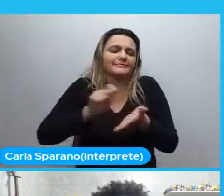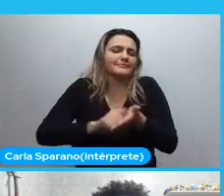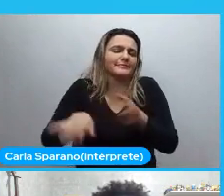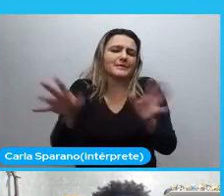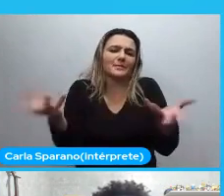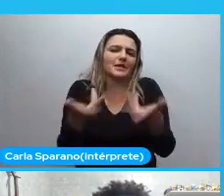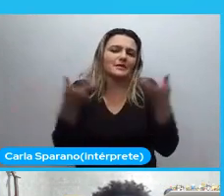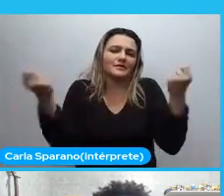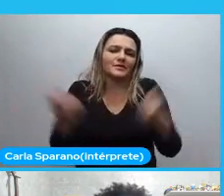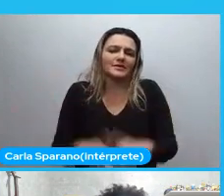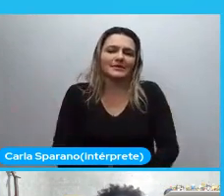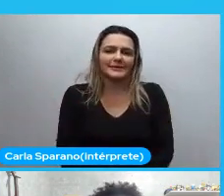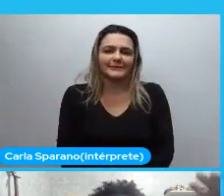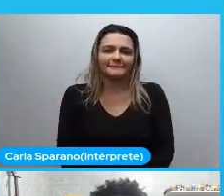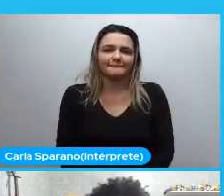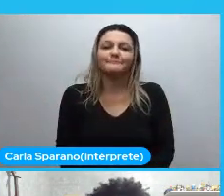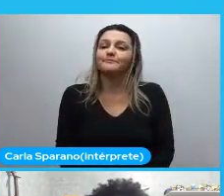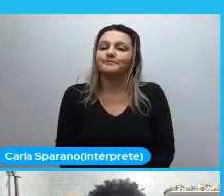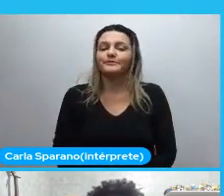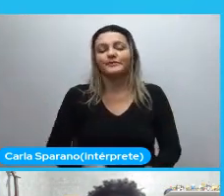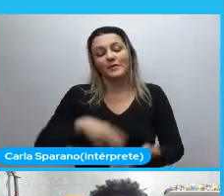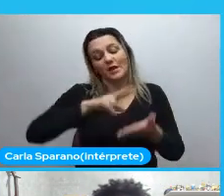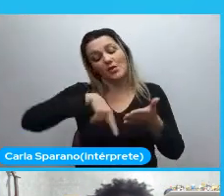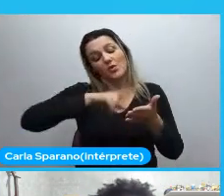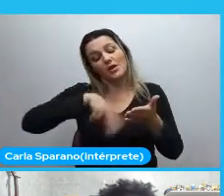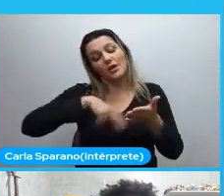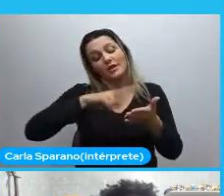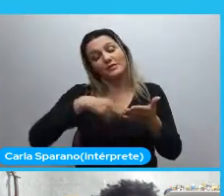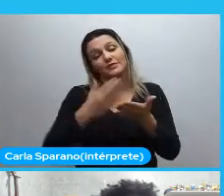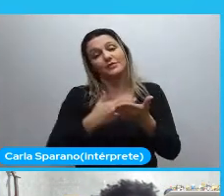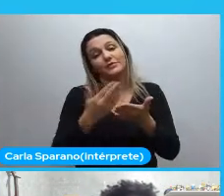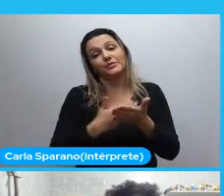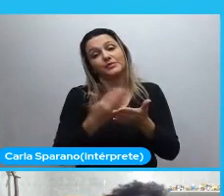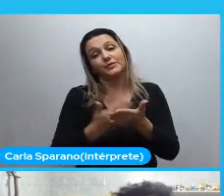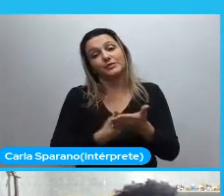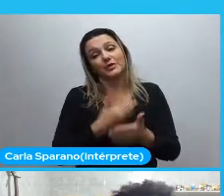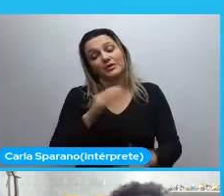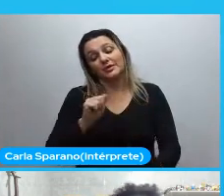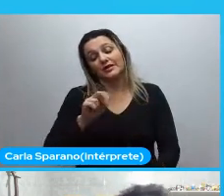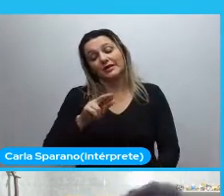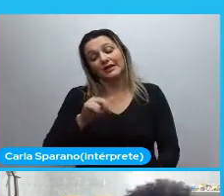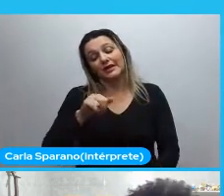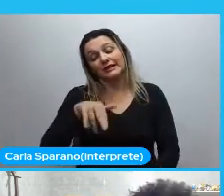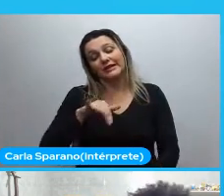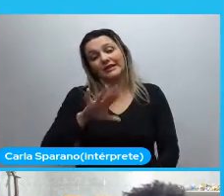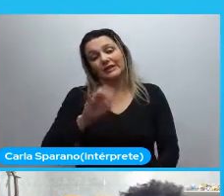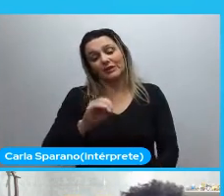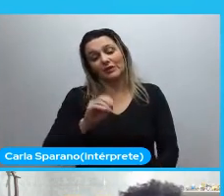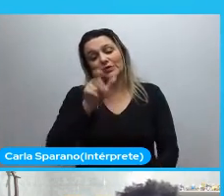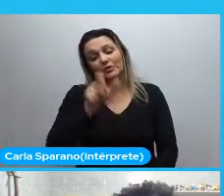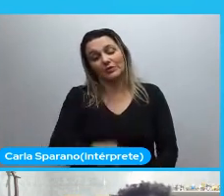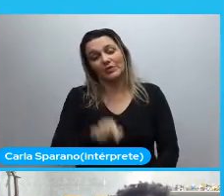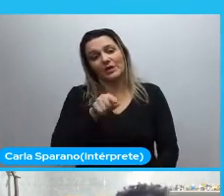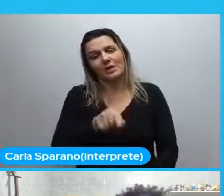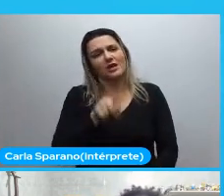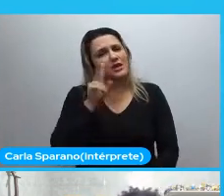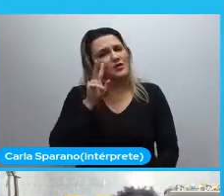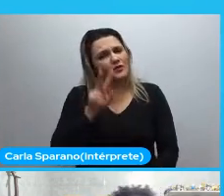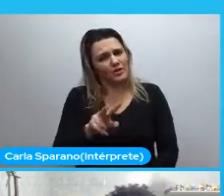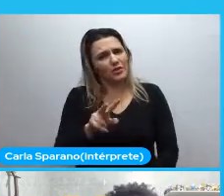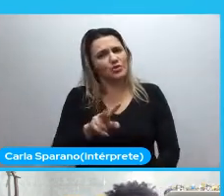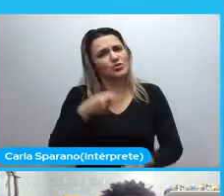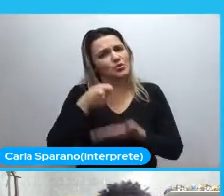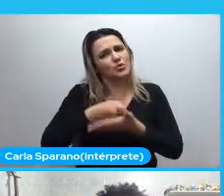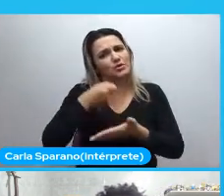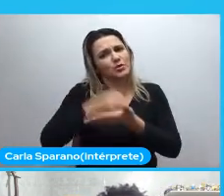E. Quando eu leio a biografia de Soeiro Carneiro. Eu vejo. O. tanto de lutas. Que ela fez. Para que em